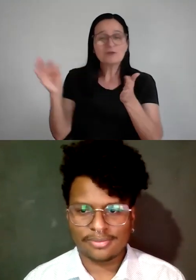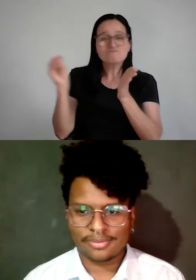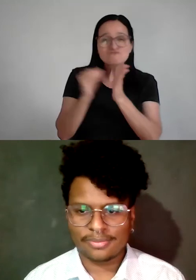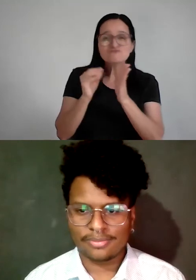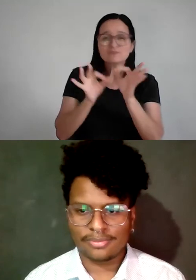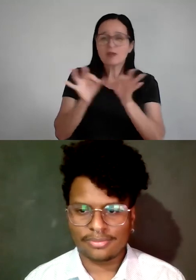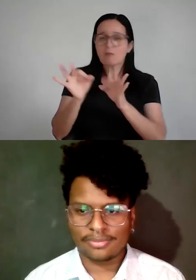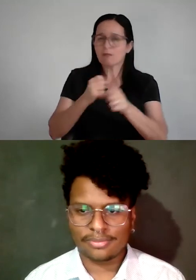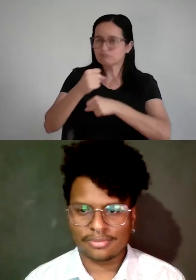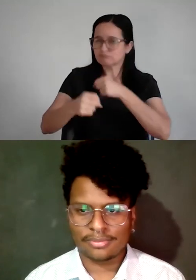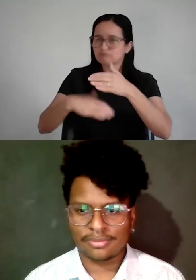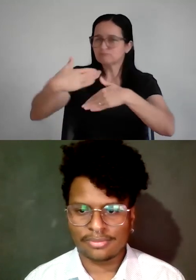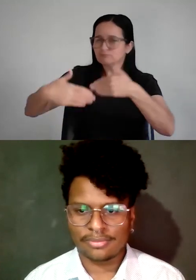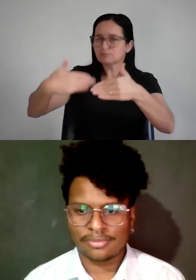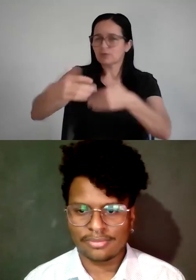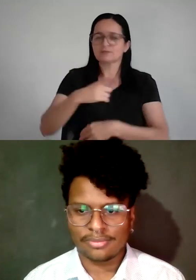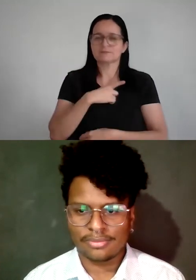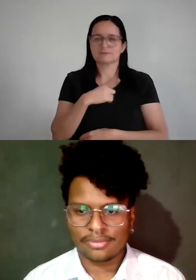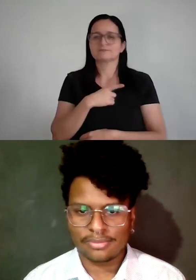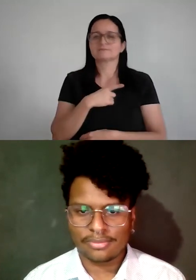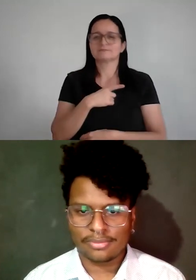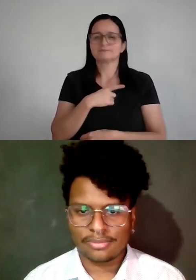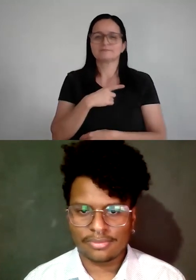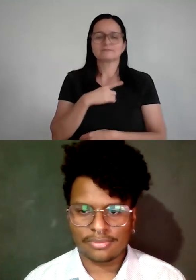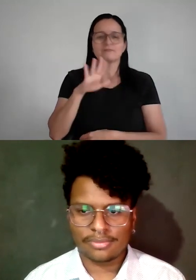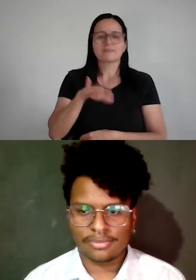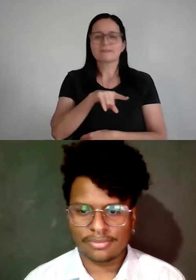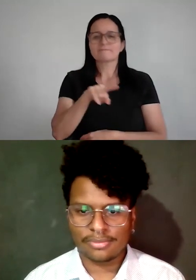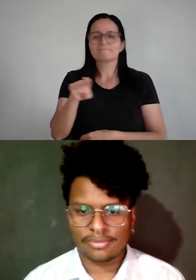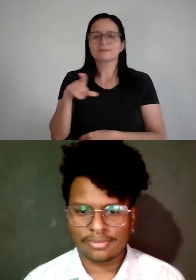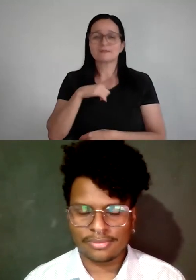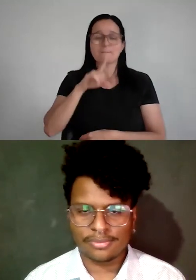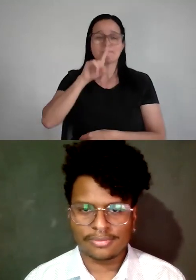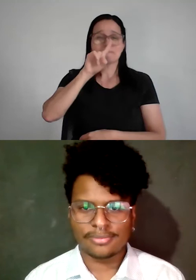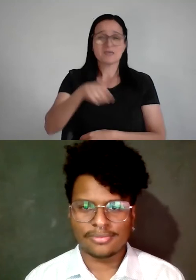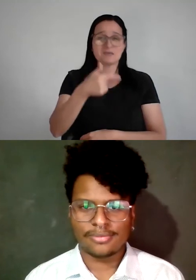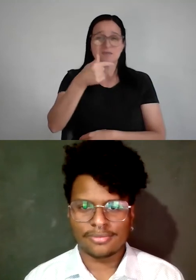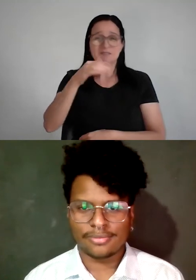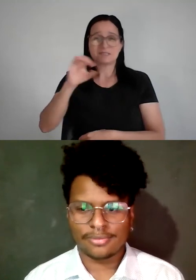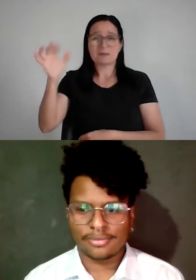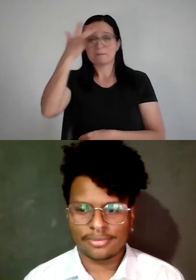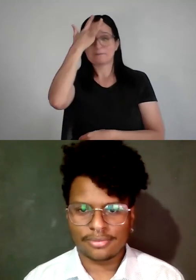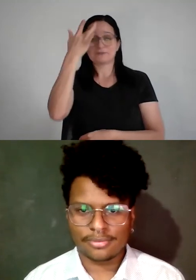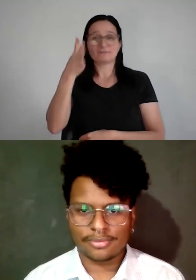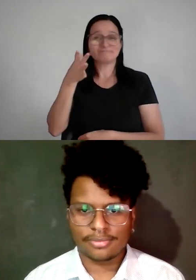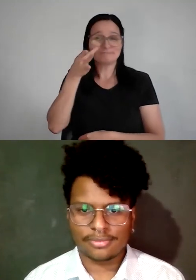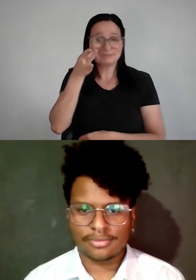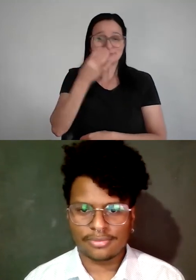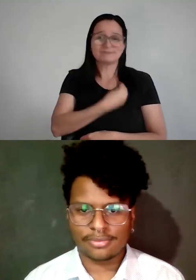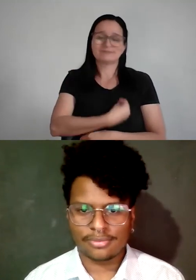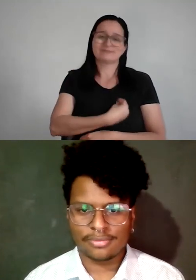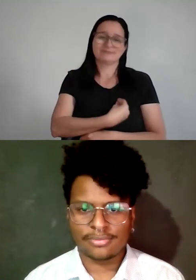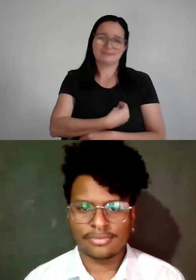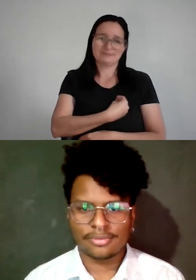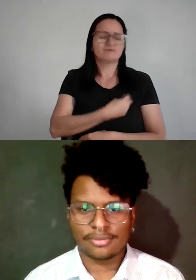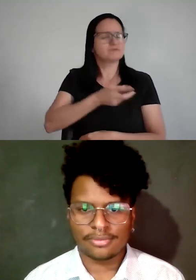nos próximos, mas assim, eu tenho visto, a gente está aqui com quase 1.700 pessoas ao vivo, e a gente manteve a audiência